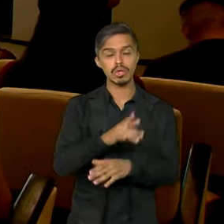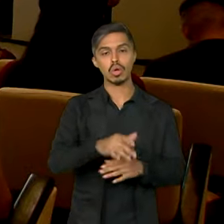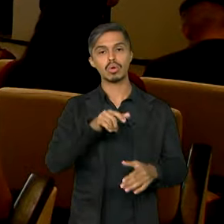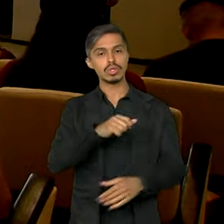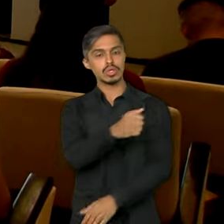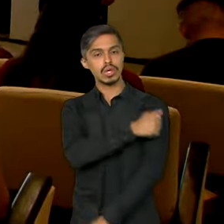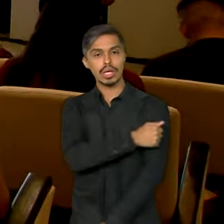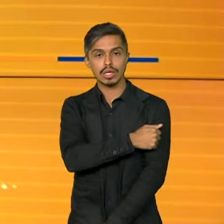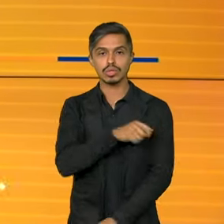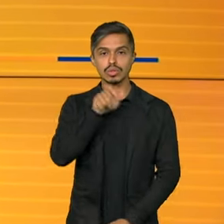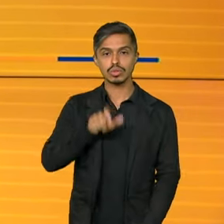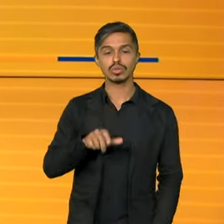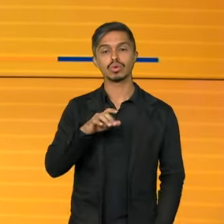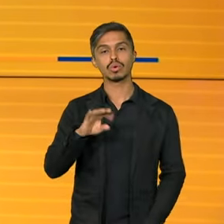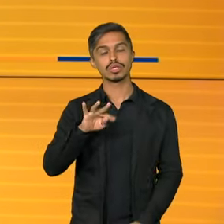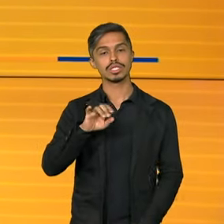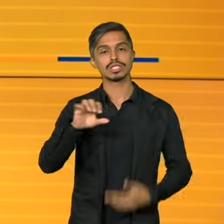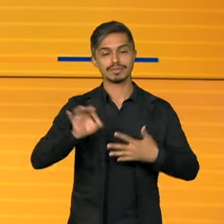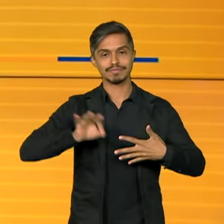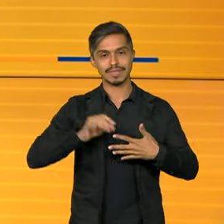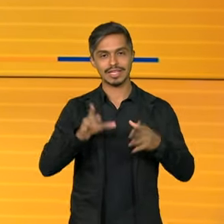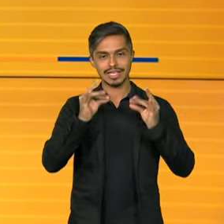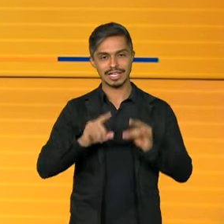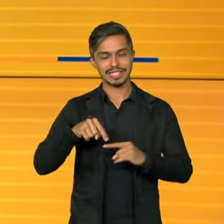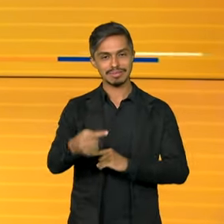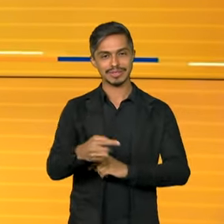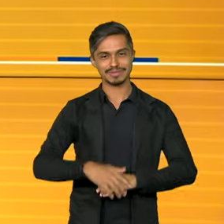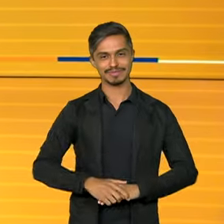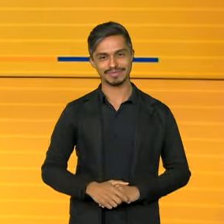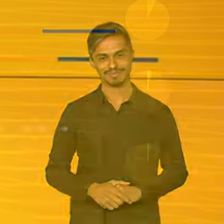estudantes cotistas. Os detalhes você vê já já.